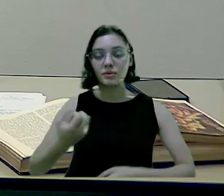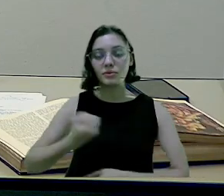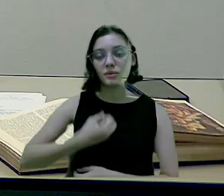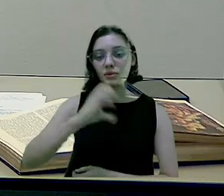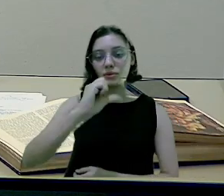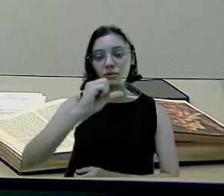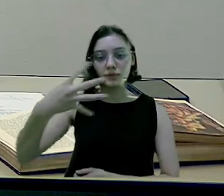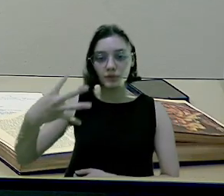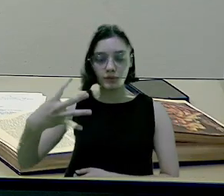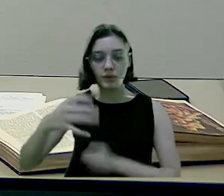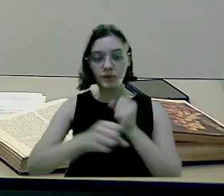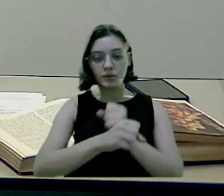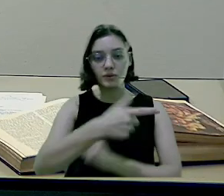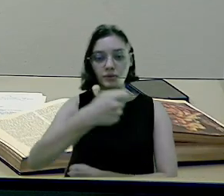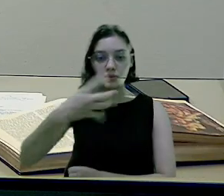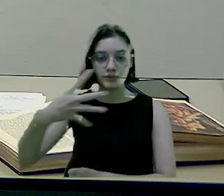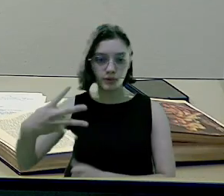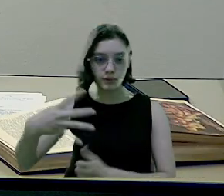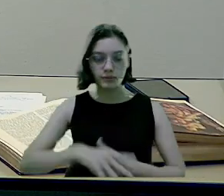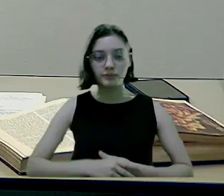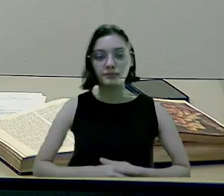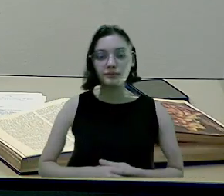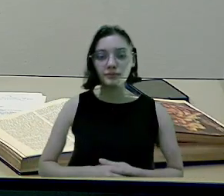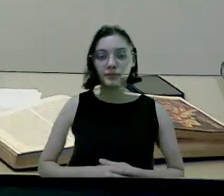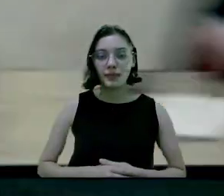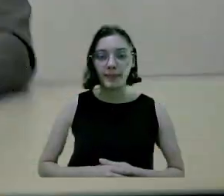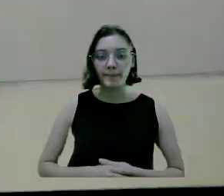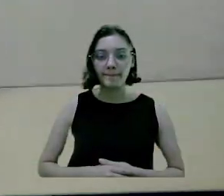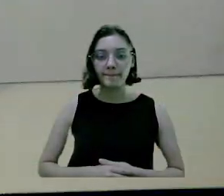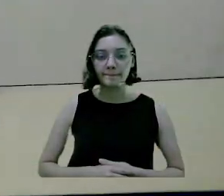requerimento de número 94 de 2024.